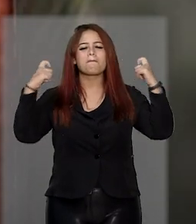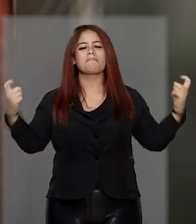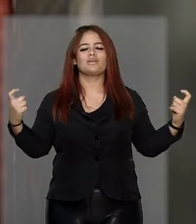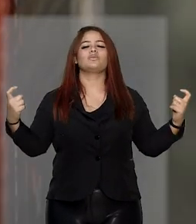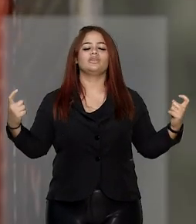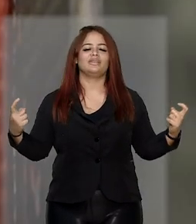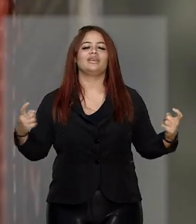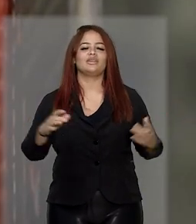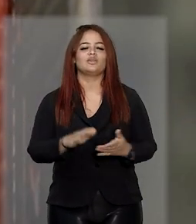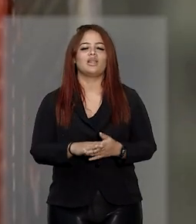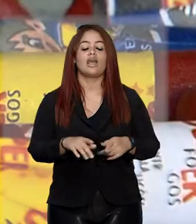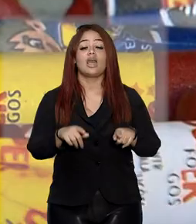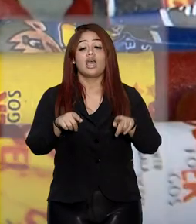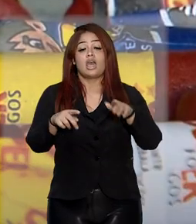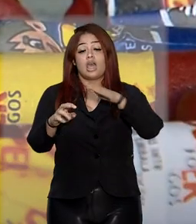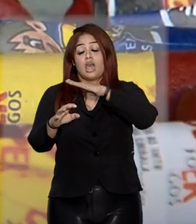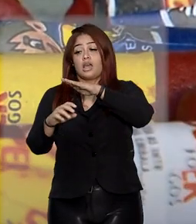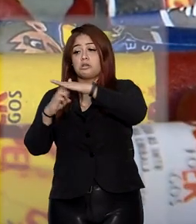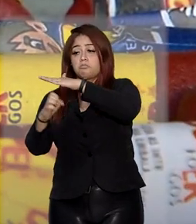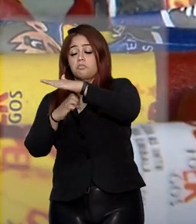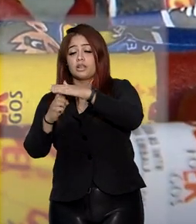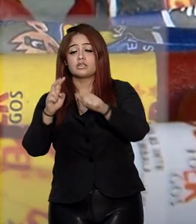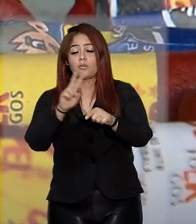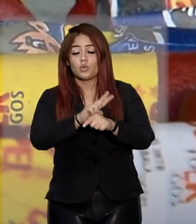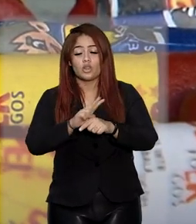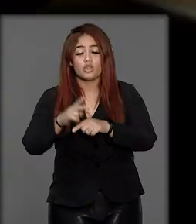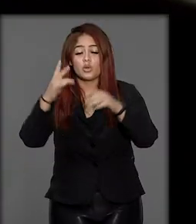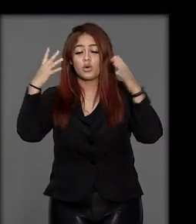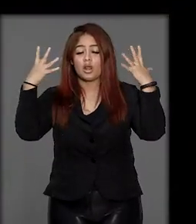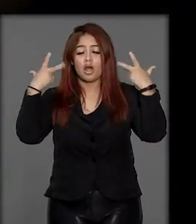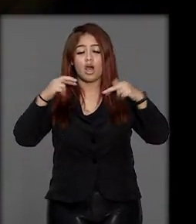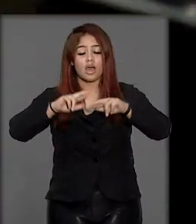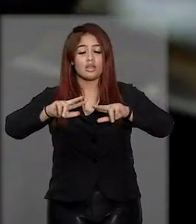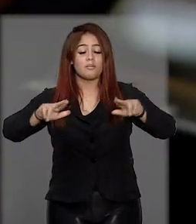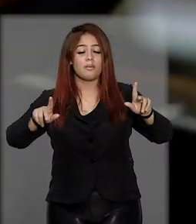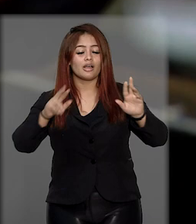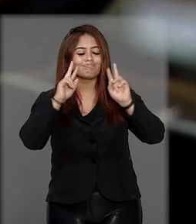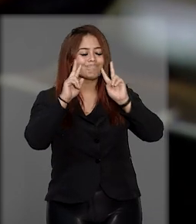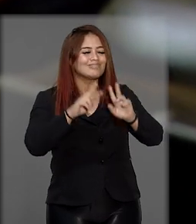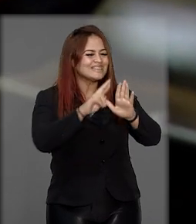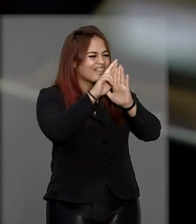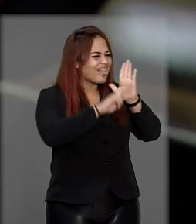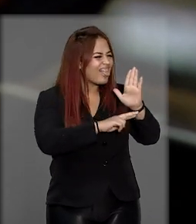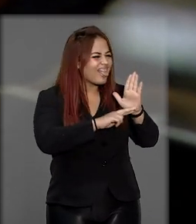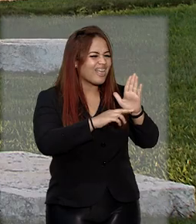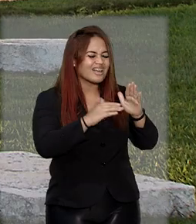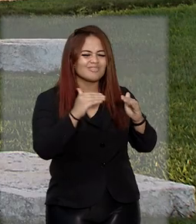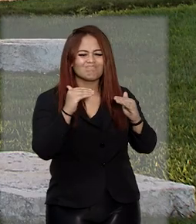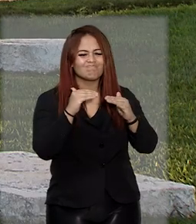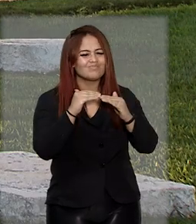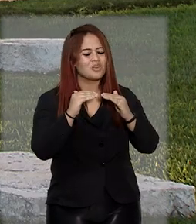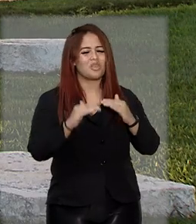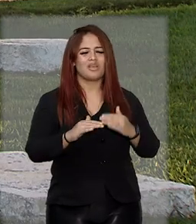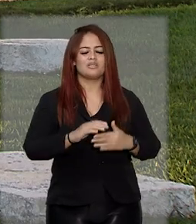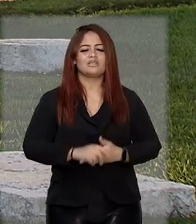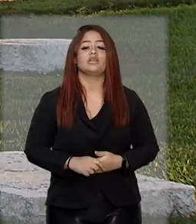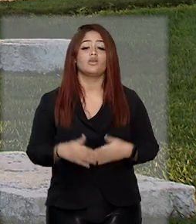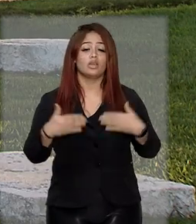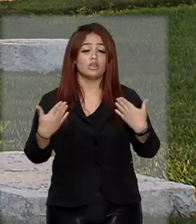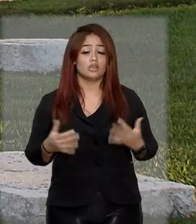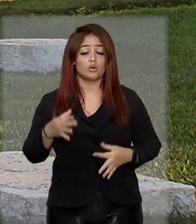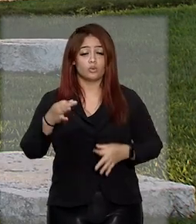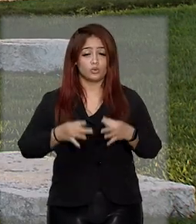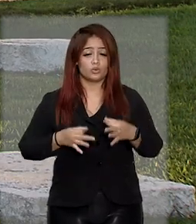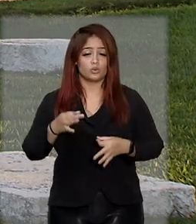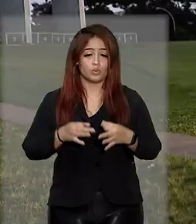e entidades protetoras de animais verificaram que as regras não estavam sendo cumpridas. O juízo da Vara de Meio